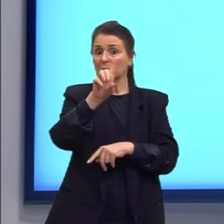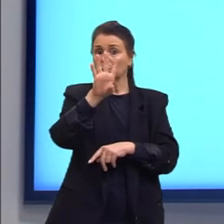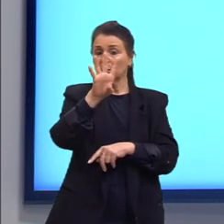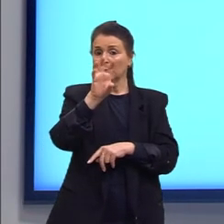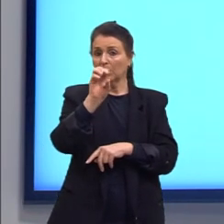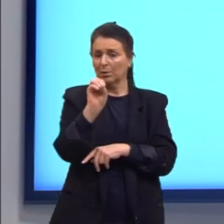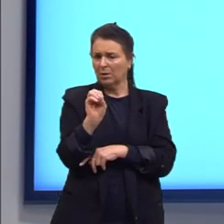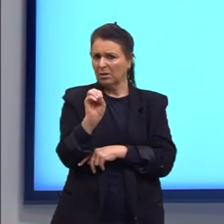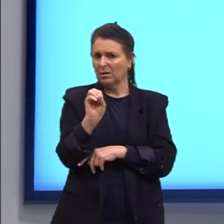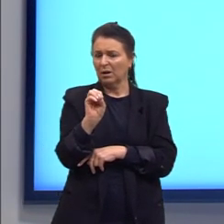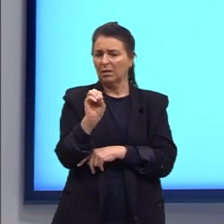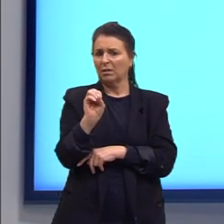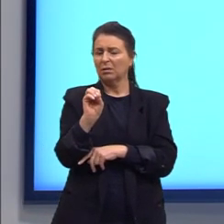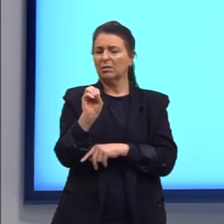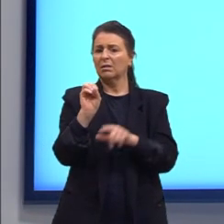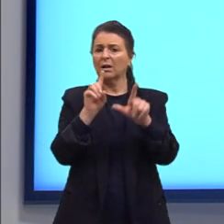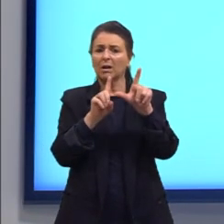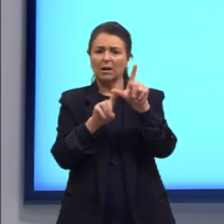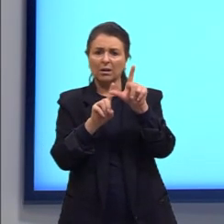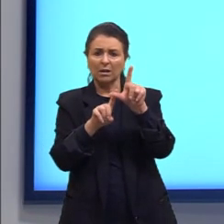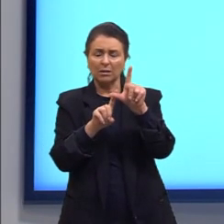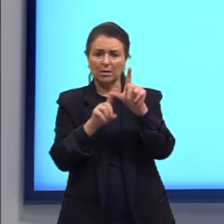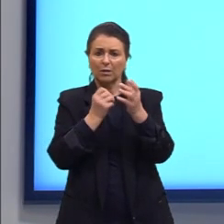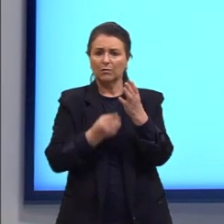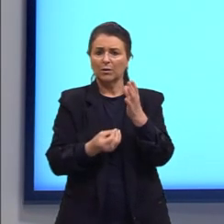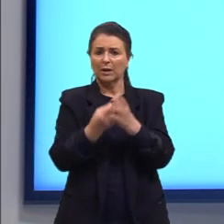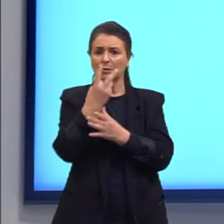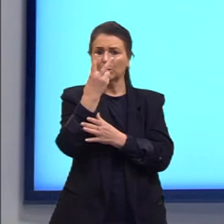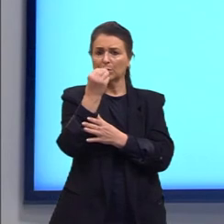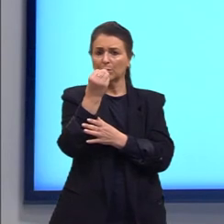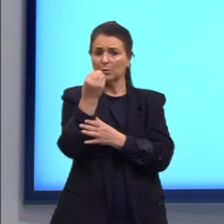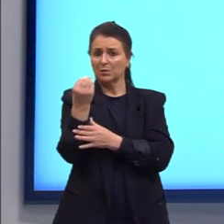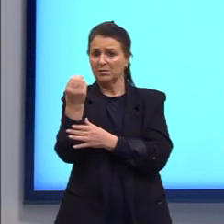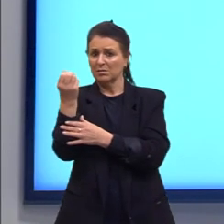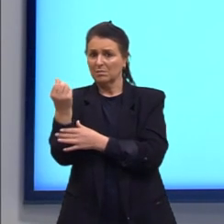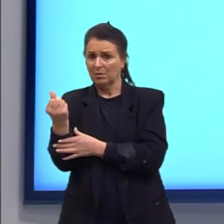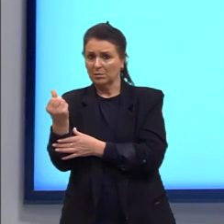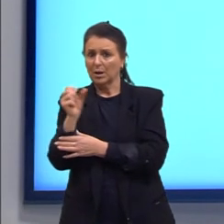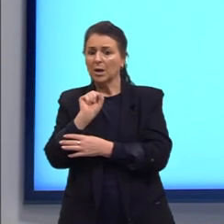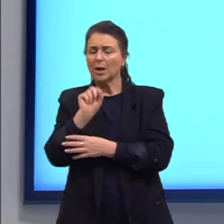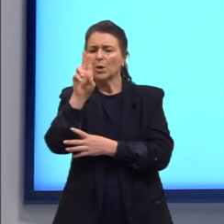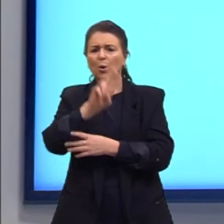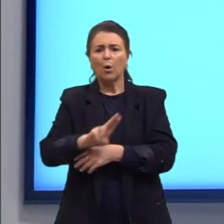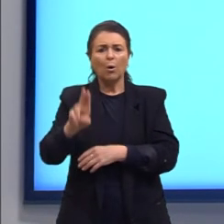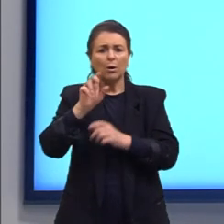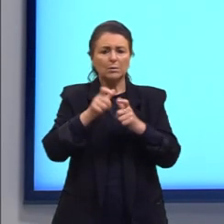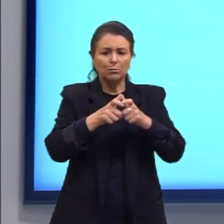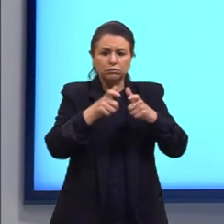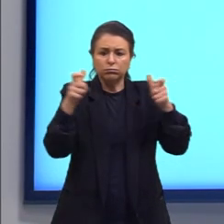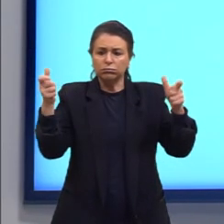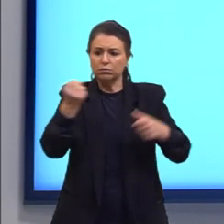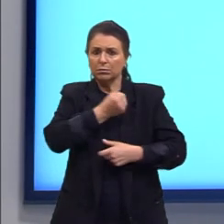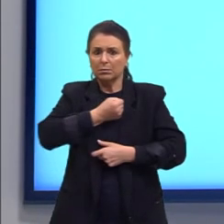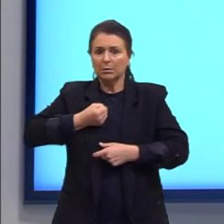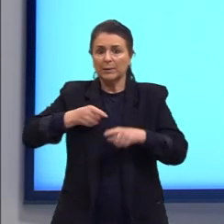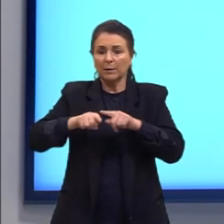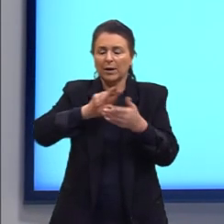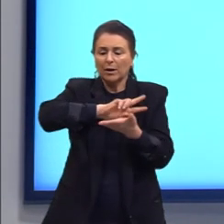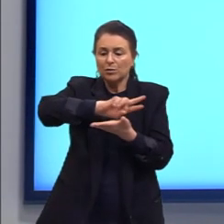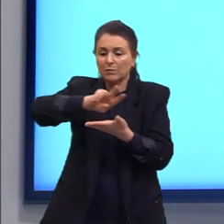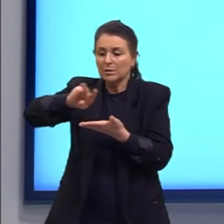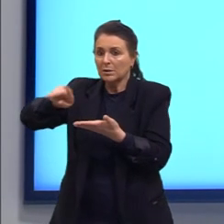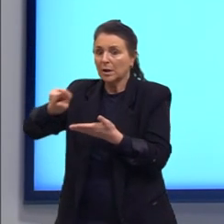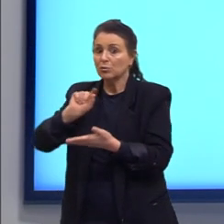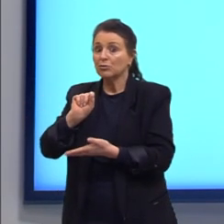serviço foi criado em 2006, o número de usuários da ferramenta é cada vez maior, assim como a diversidade de